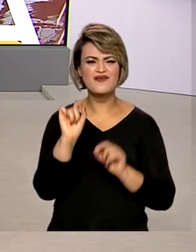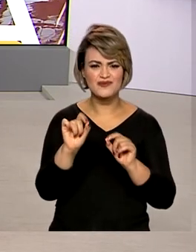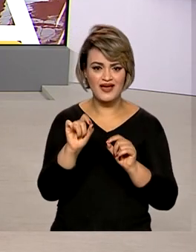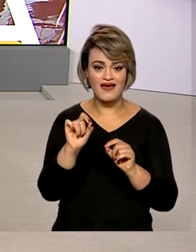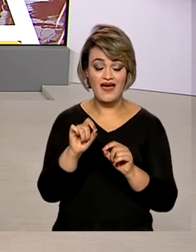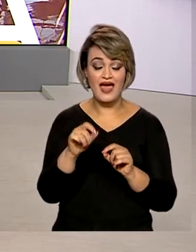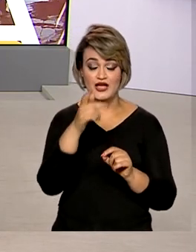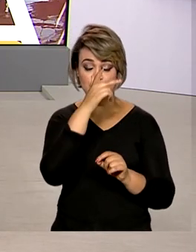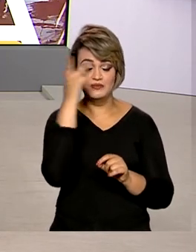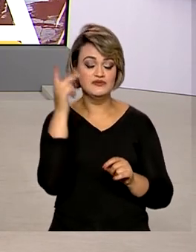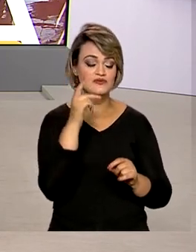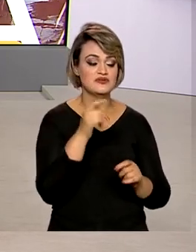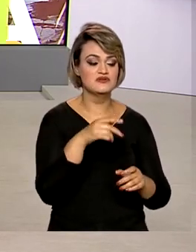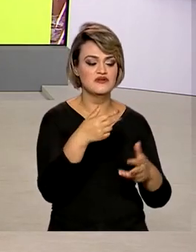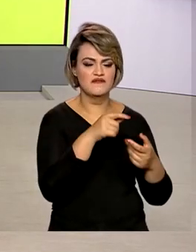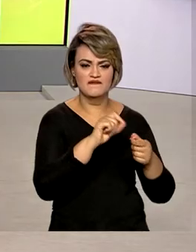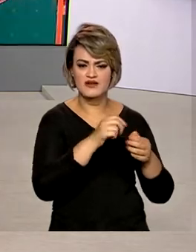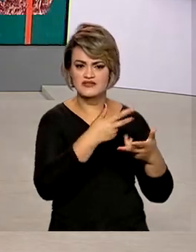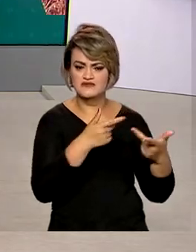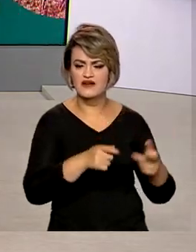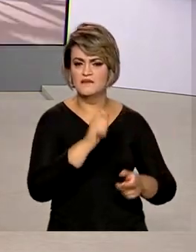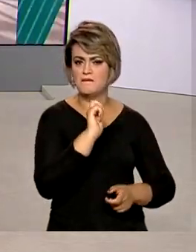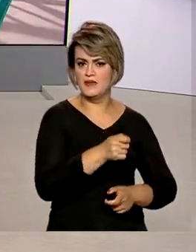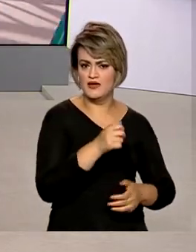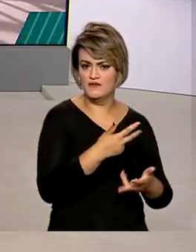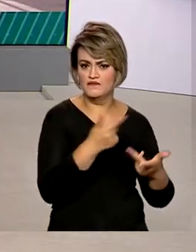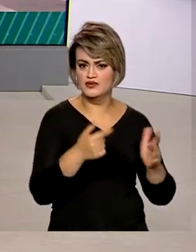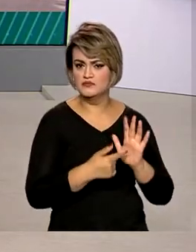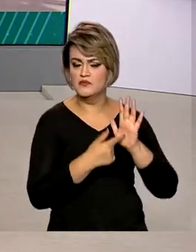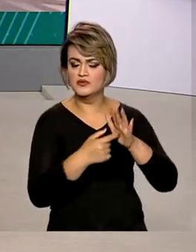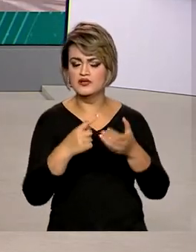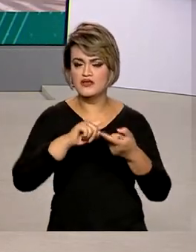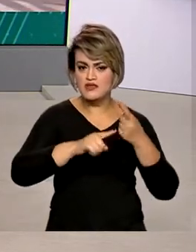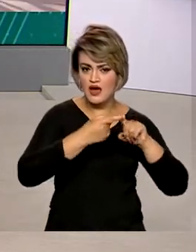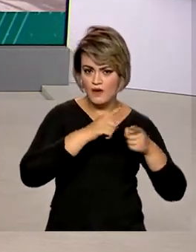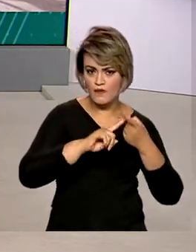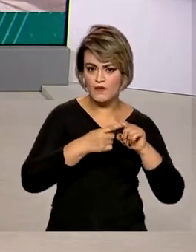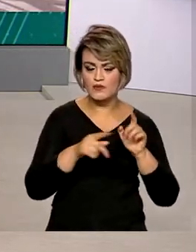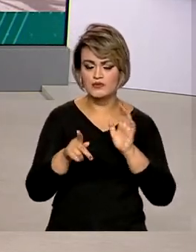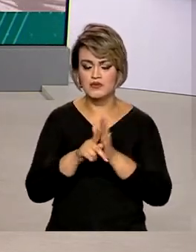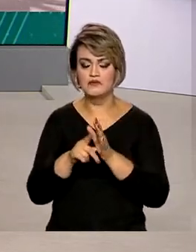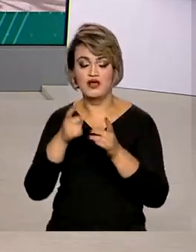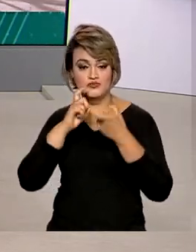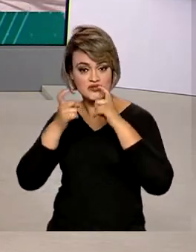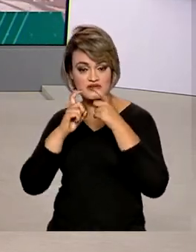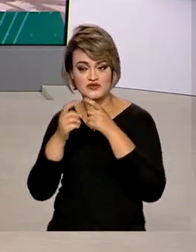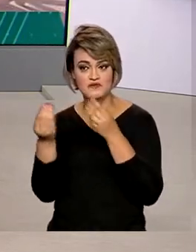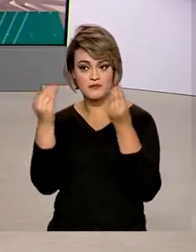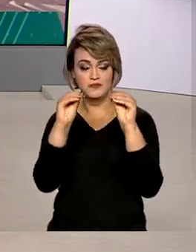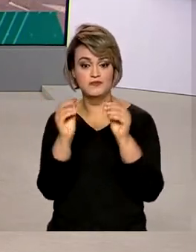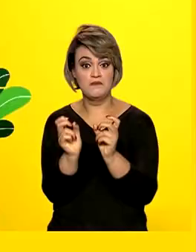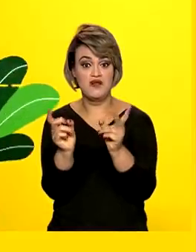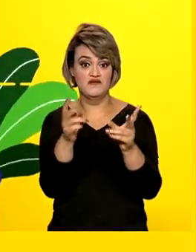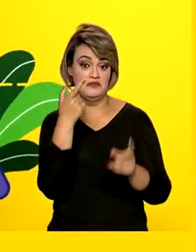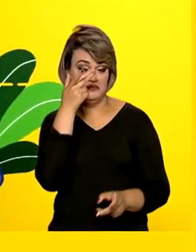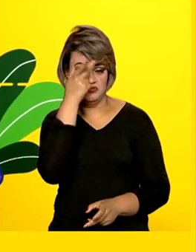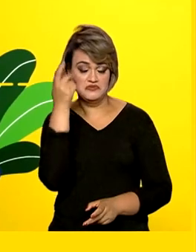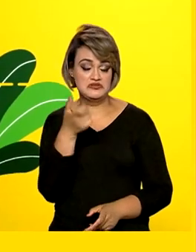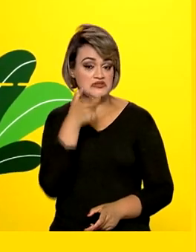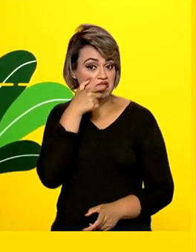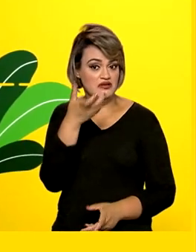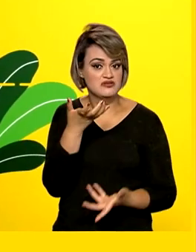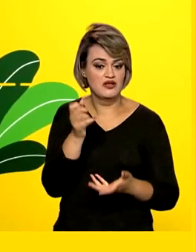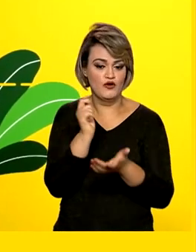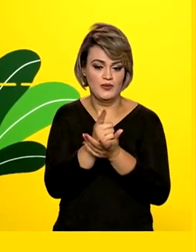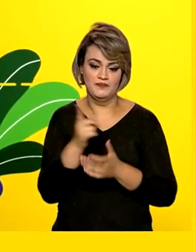da União, penhorados em execuções fiscais ou oferecidos em acordos administrativos, são colocados à venda. A